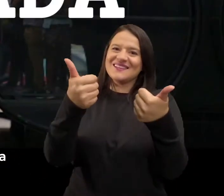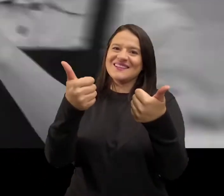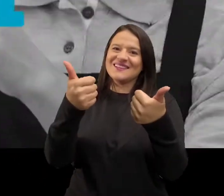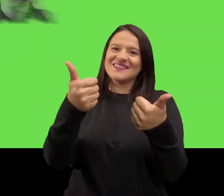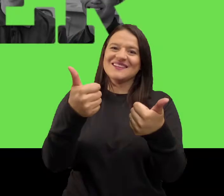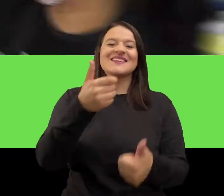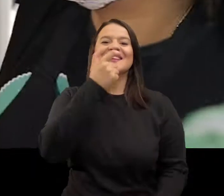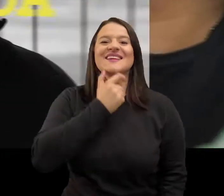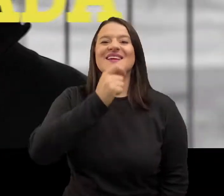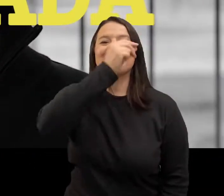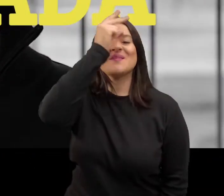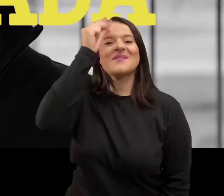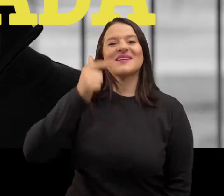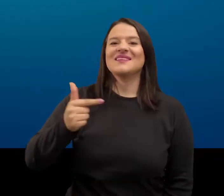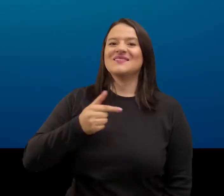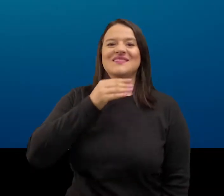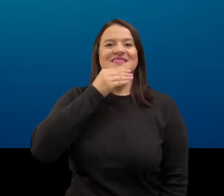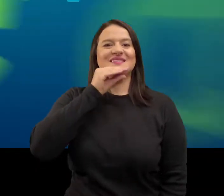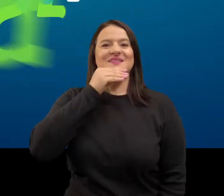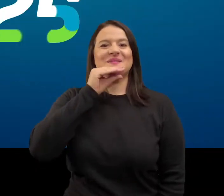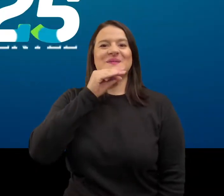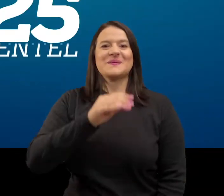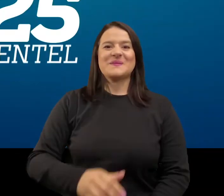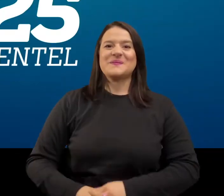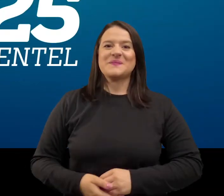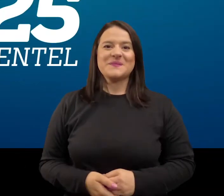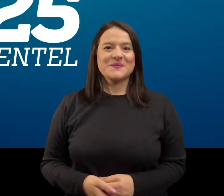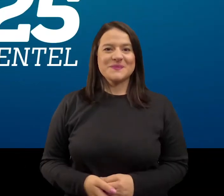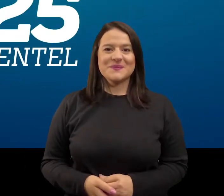a casa arrumada vai fazer a retomada. Com o Greco Prefeito, vice Eduardo Pimentel.